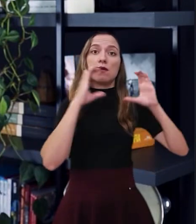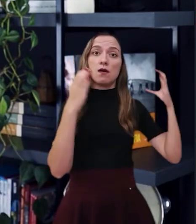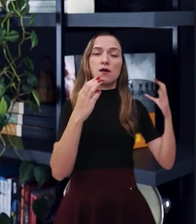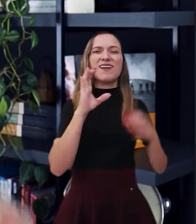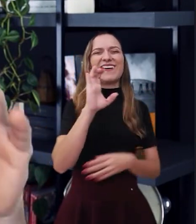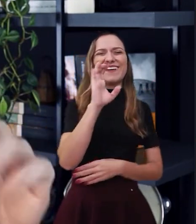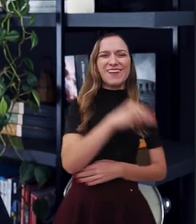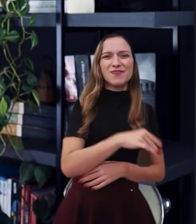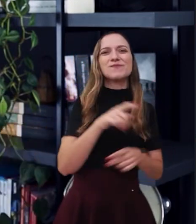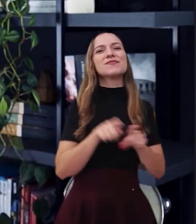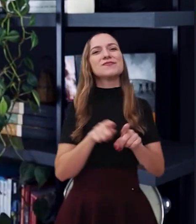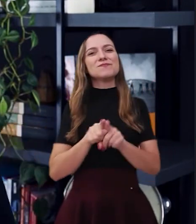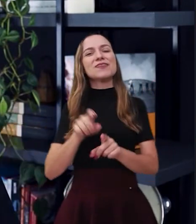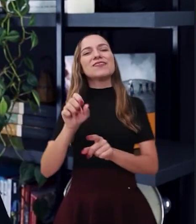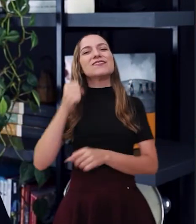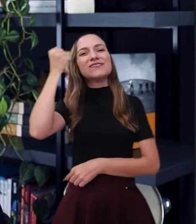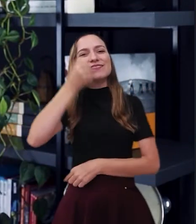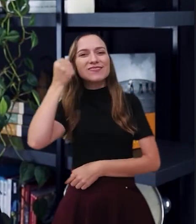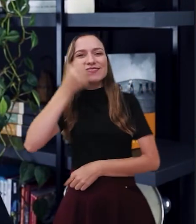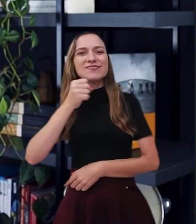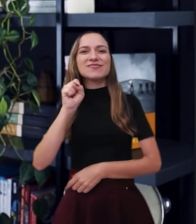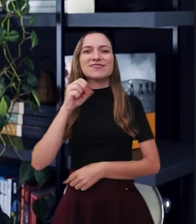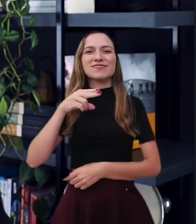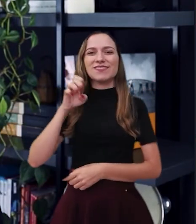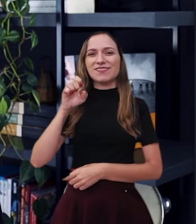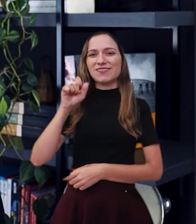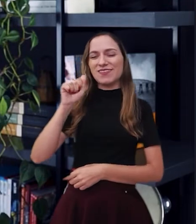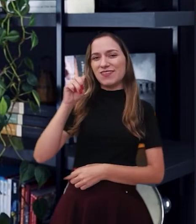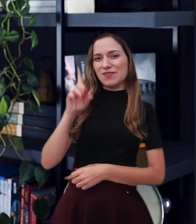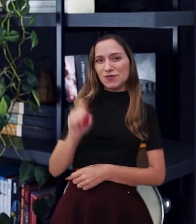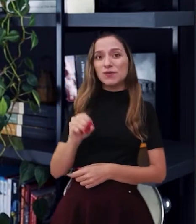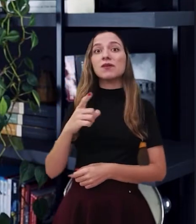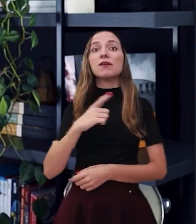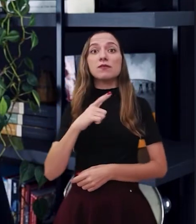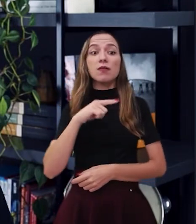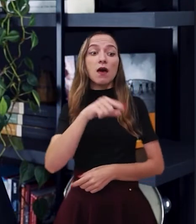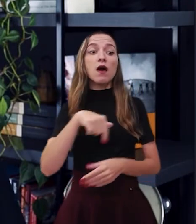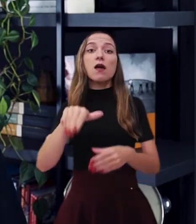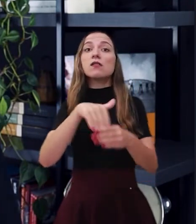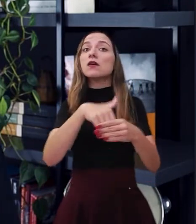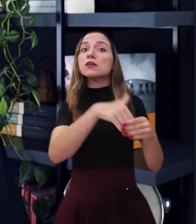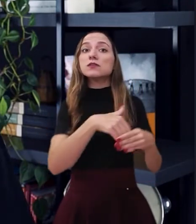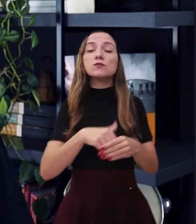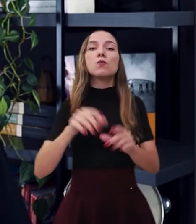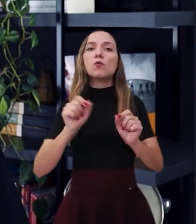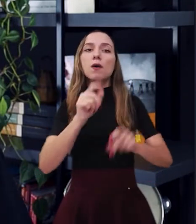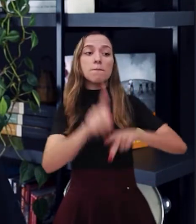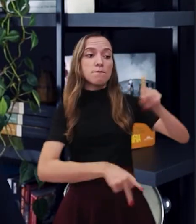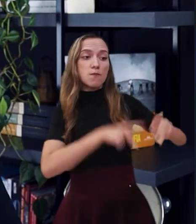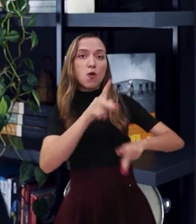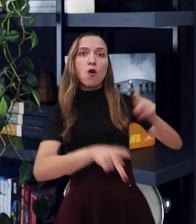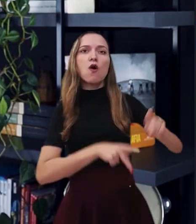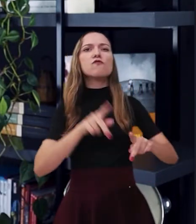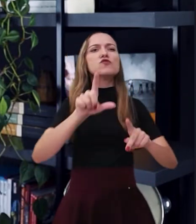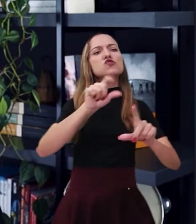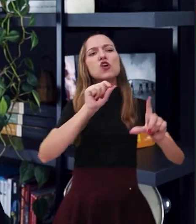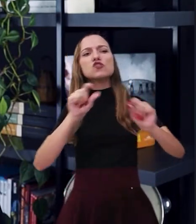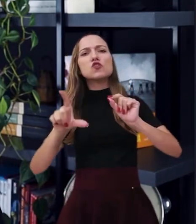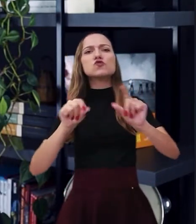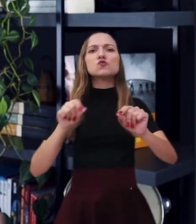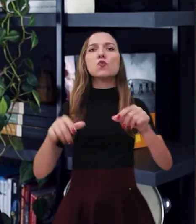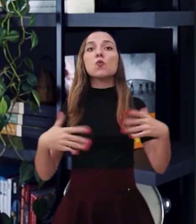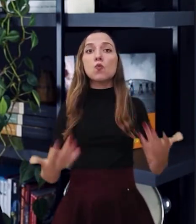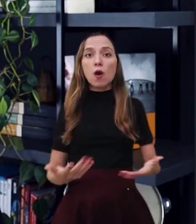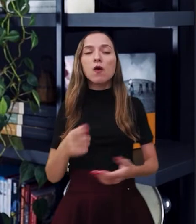e o Senado. As eleições eram indiretas, ou seja, os cidadãos escolhiam os eleitores, que, por sua vez,